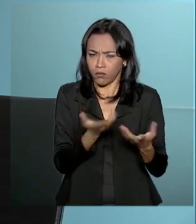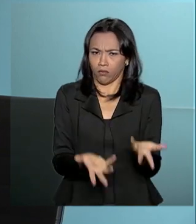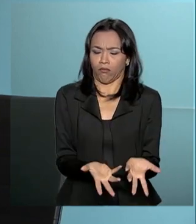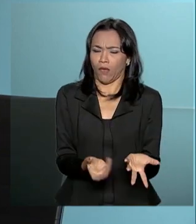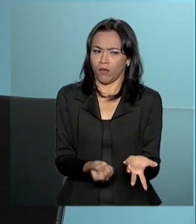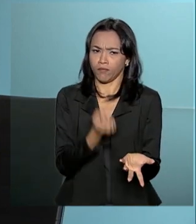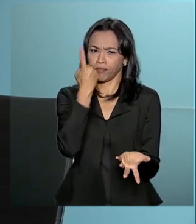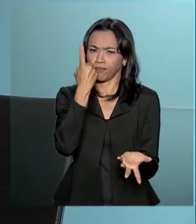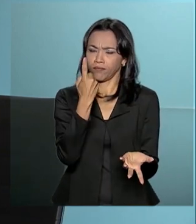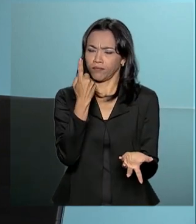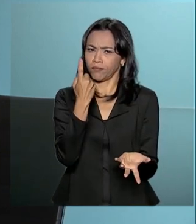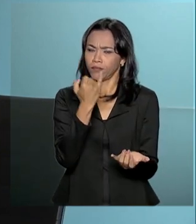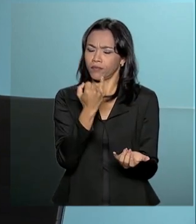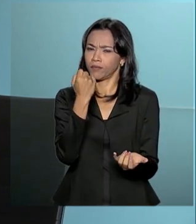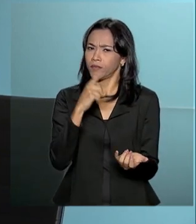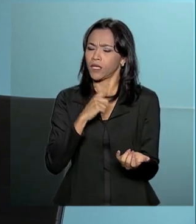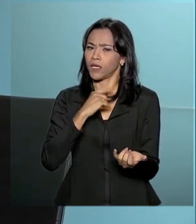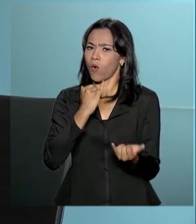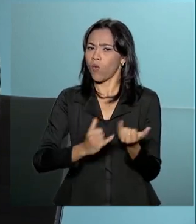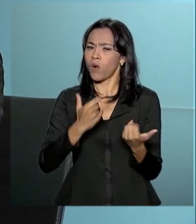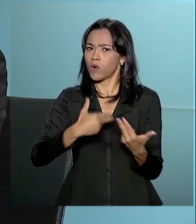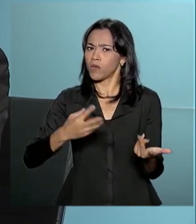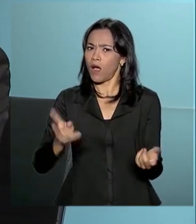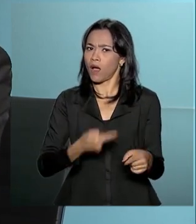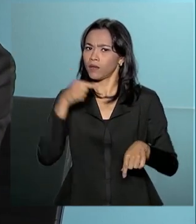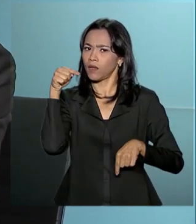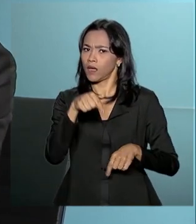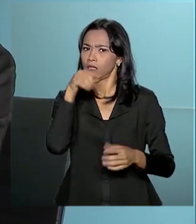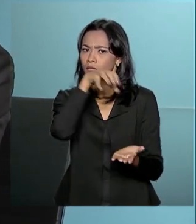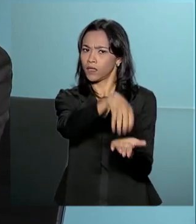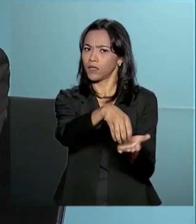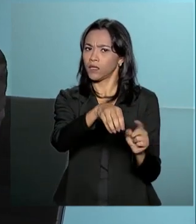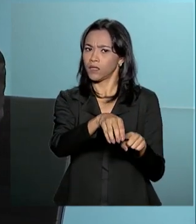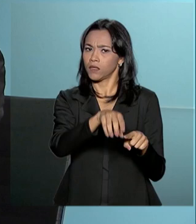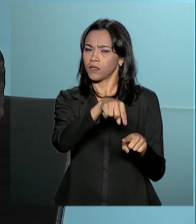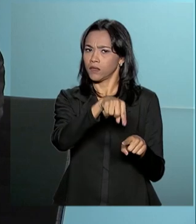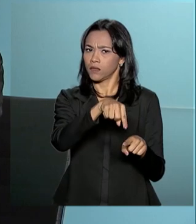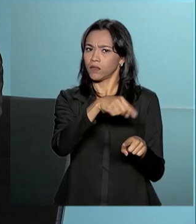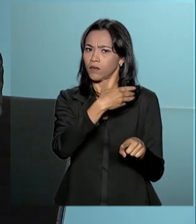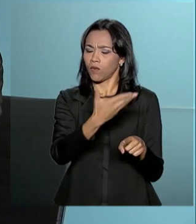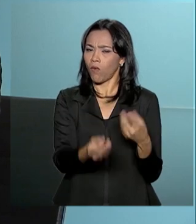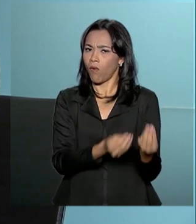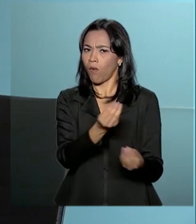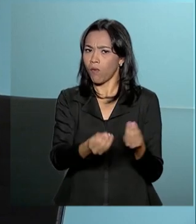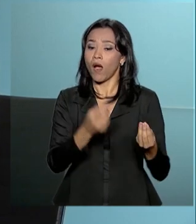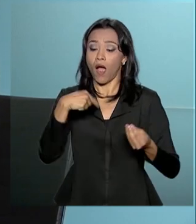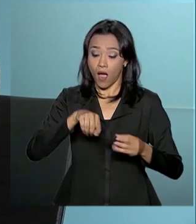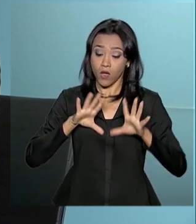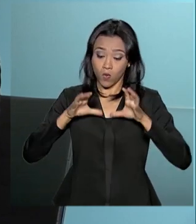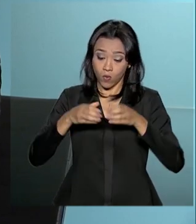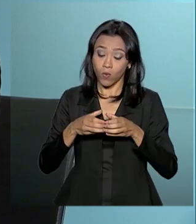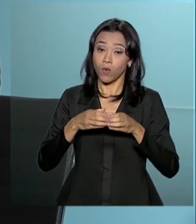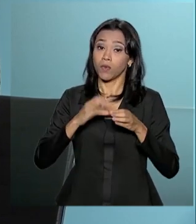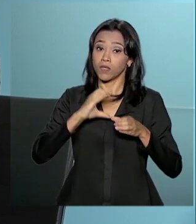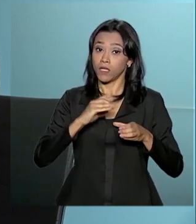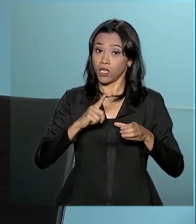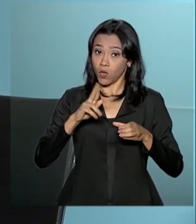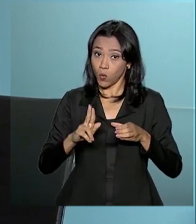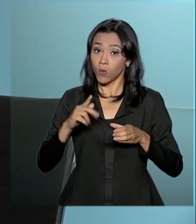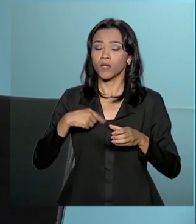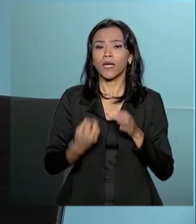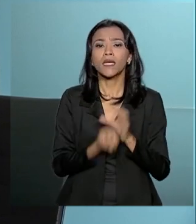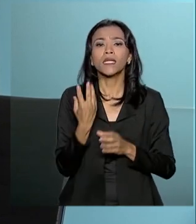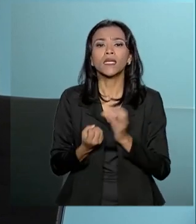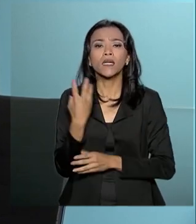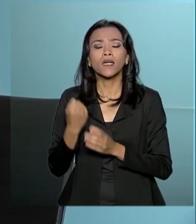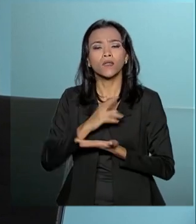permitem verificar que tem alguma coisa errada. Essas informações vão chegar dentro dessas unidades de integridade. A CGU está montando diversos aplicativos que permitem